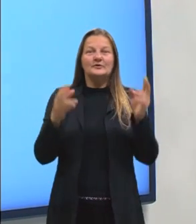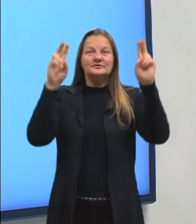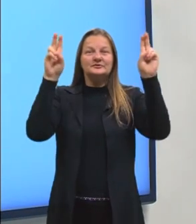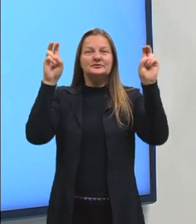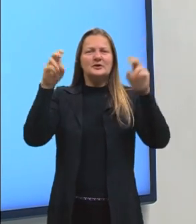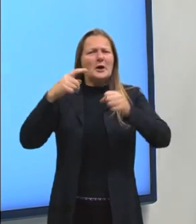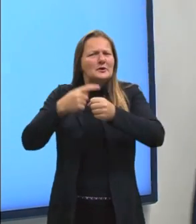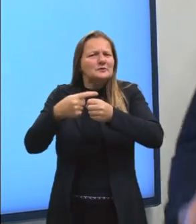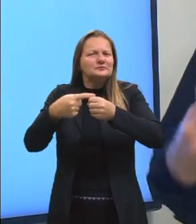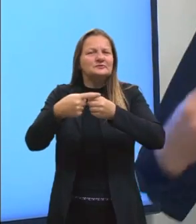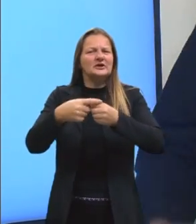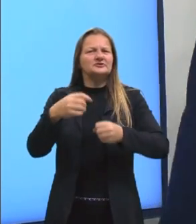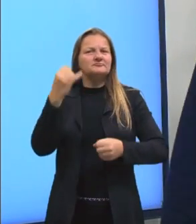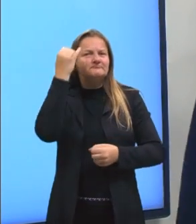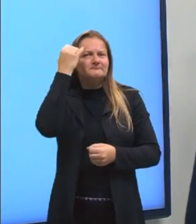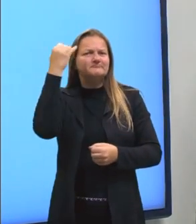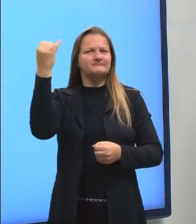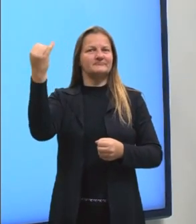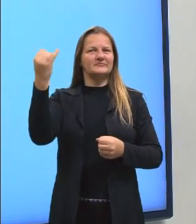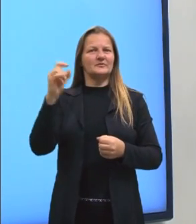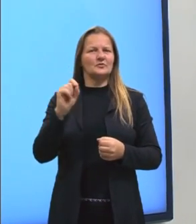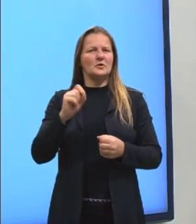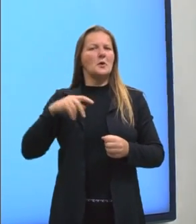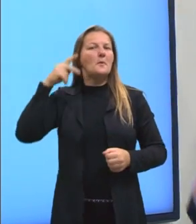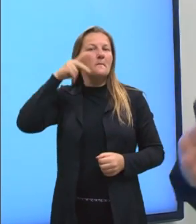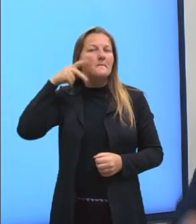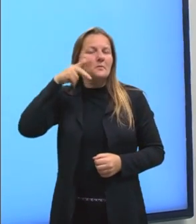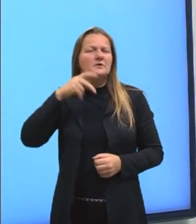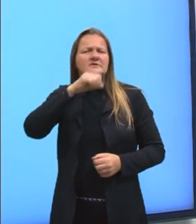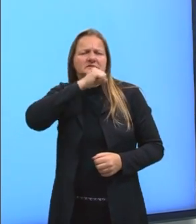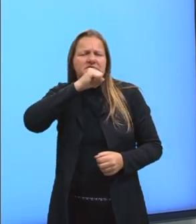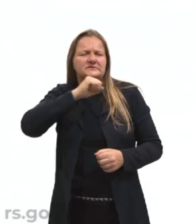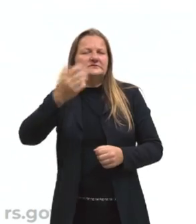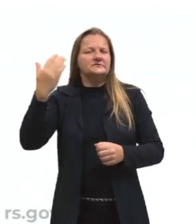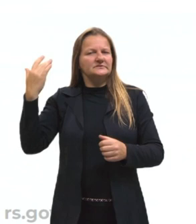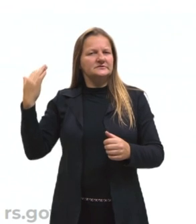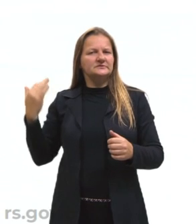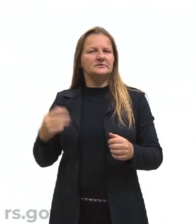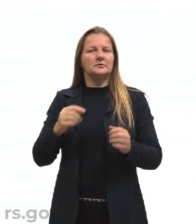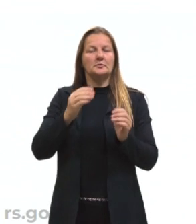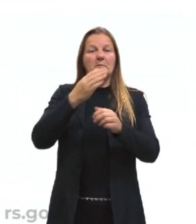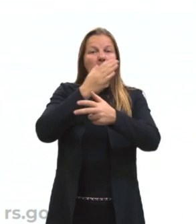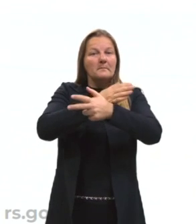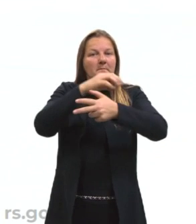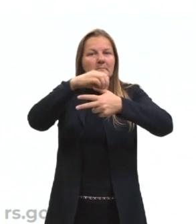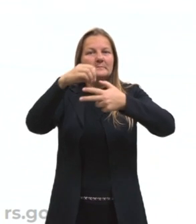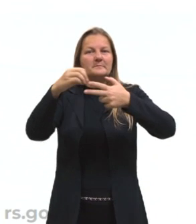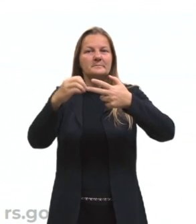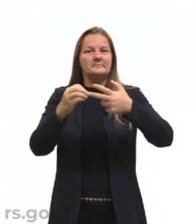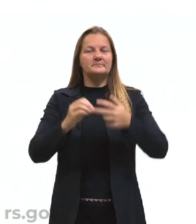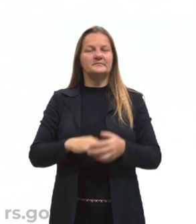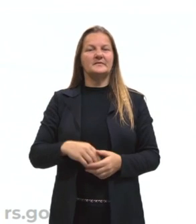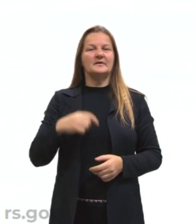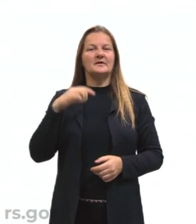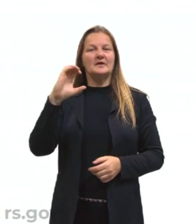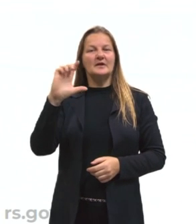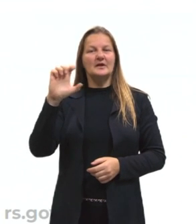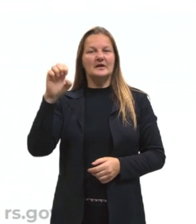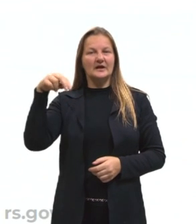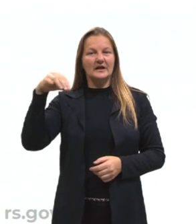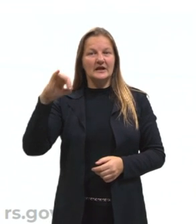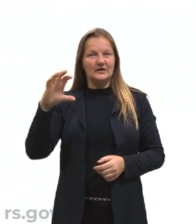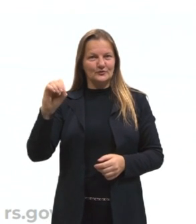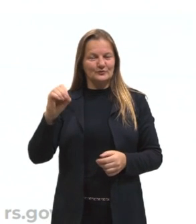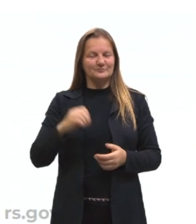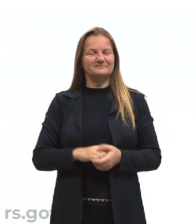a pólis ideal, um pouco sobre a política antiga nessa aula do pré-ENEM. Eu sou o professor Clênio,